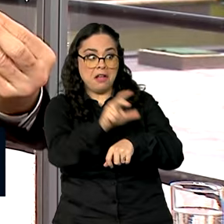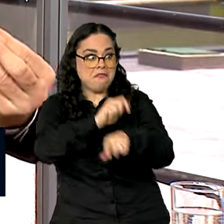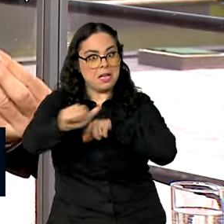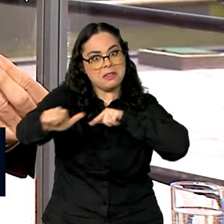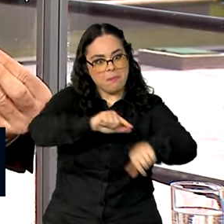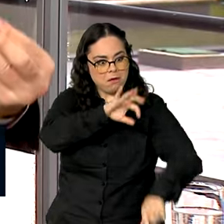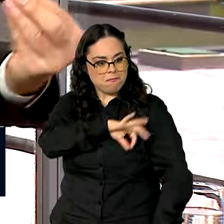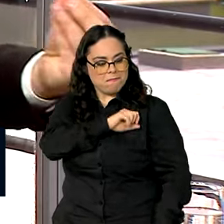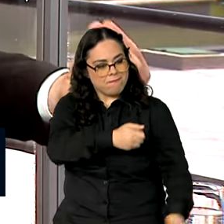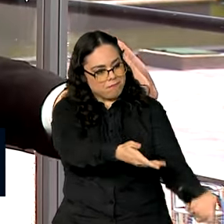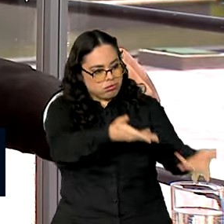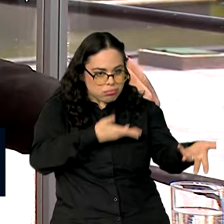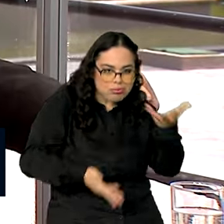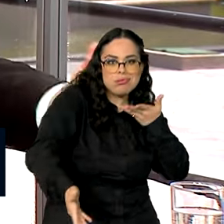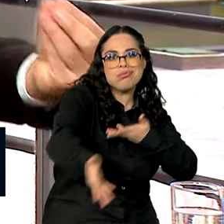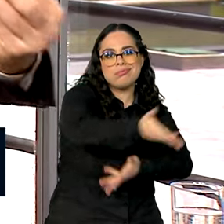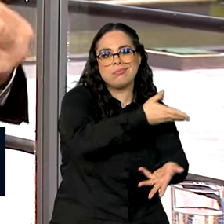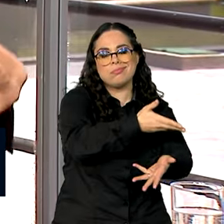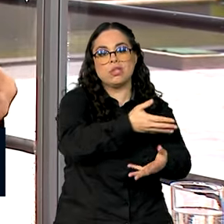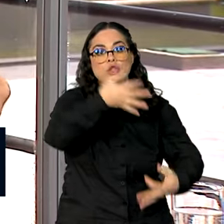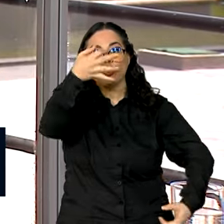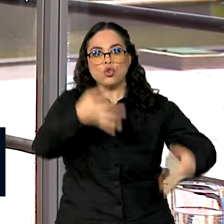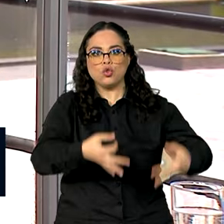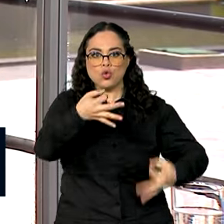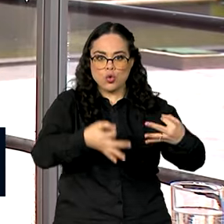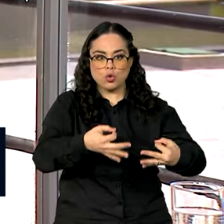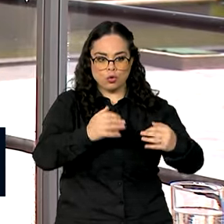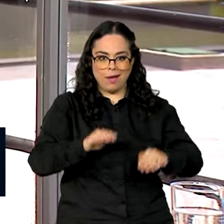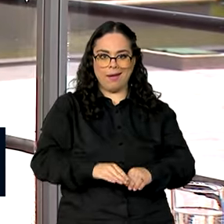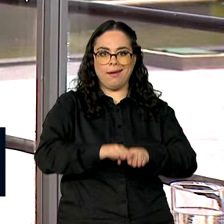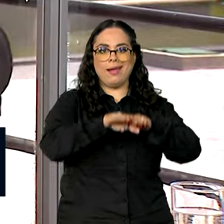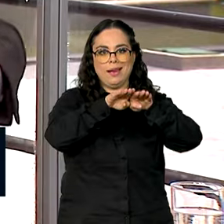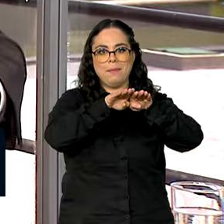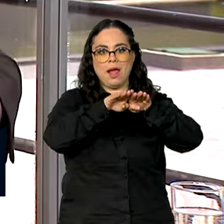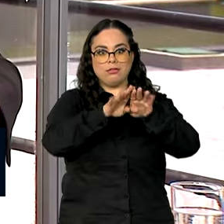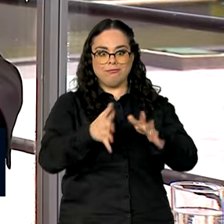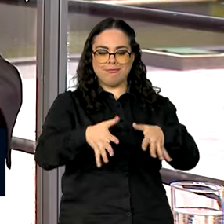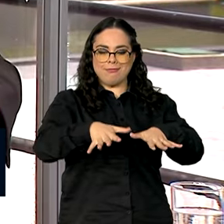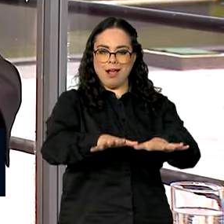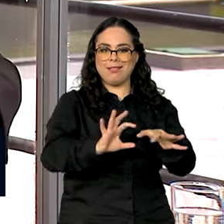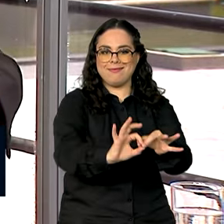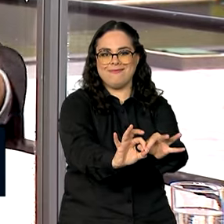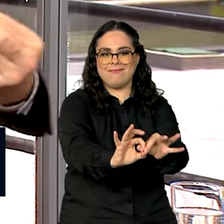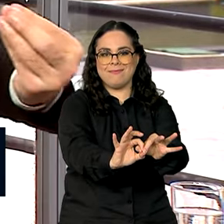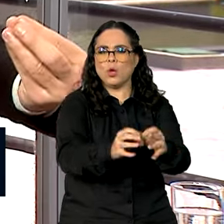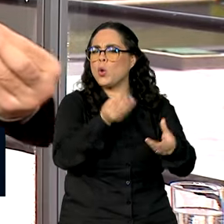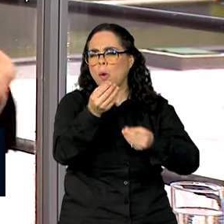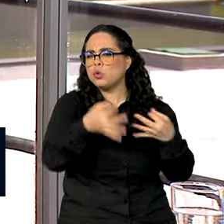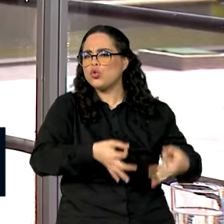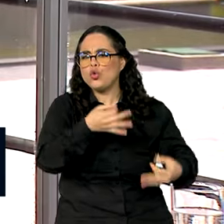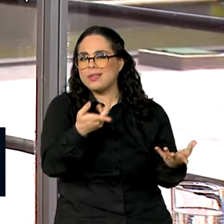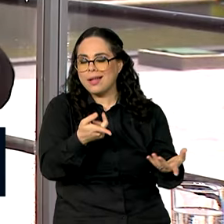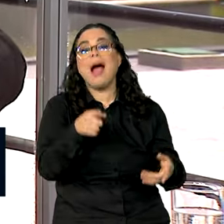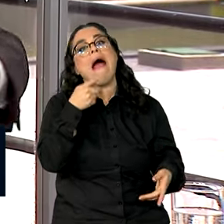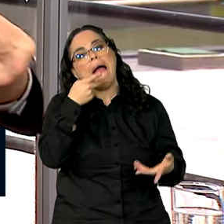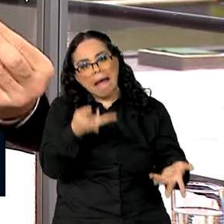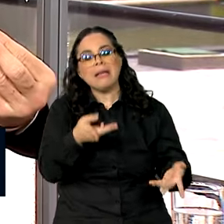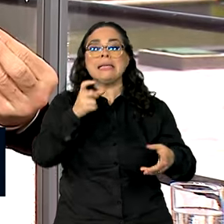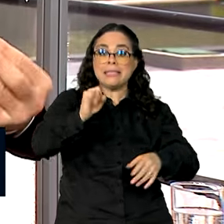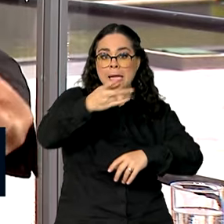fazer a transição energética de forma justa, inclusiva e equilibrada? De forma justa é que os países